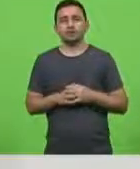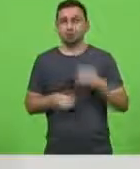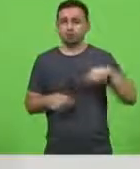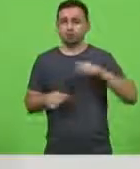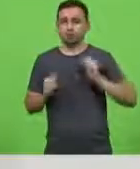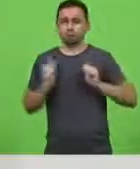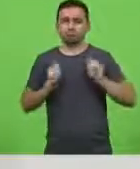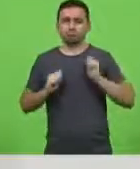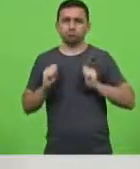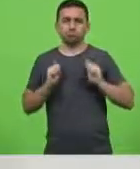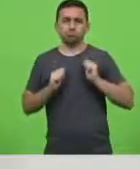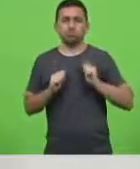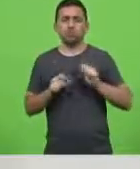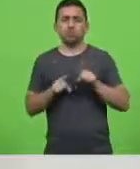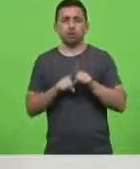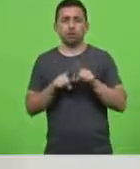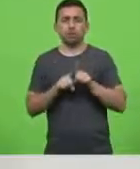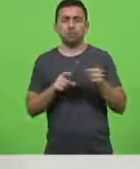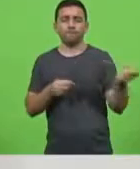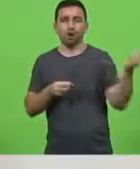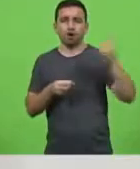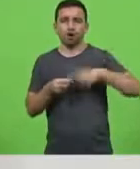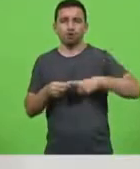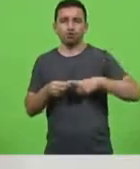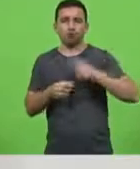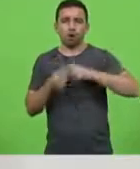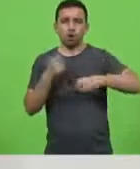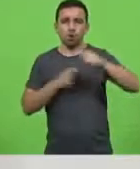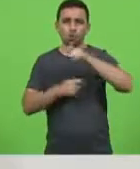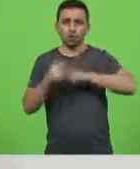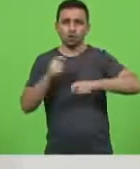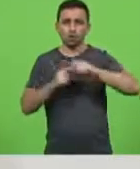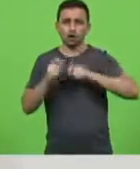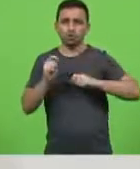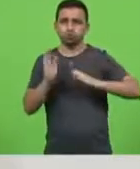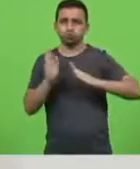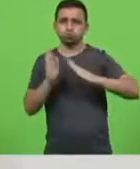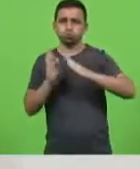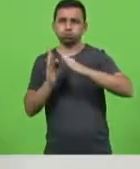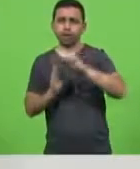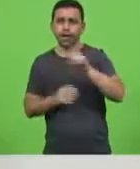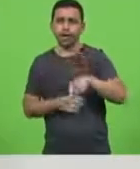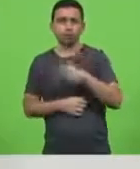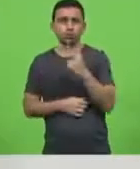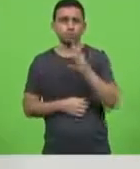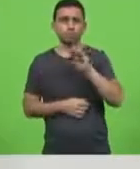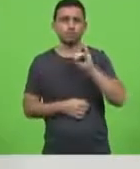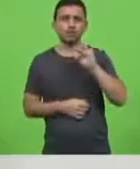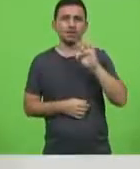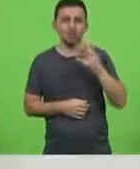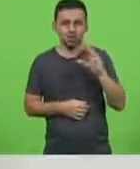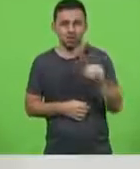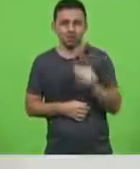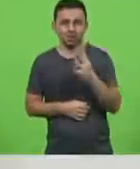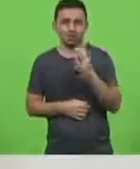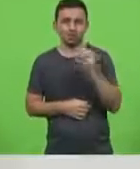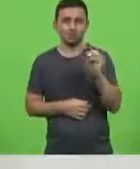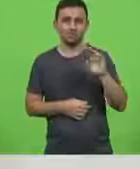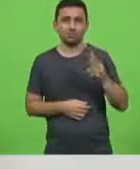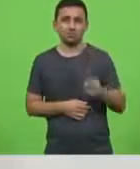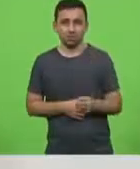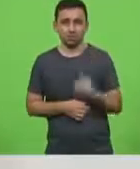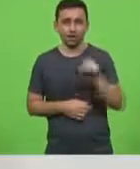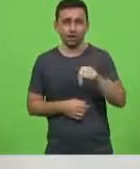retomada econômica esse valor chegue a 2 bilhões e 300 milhões de programas de